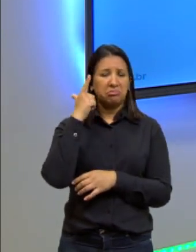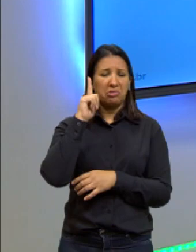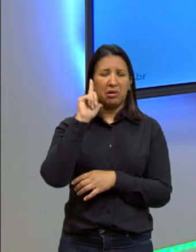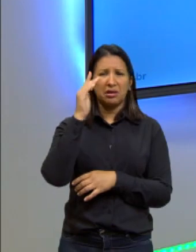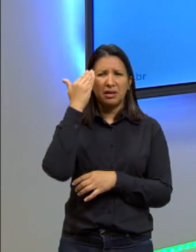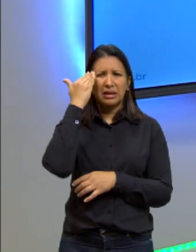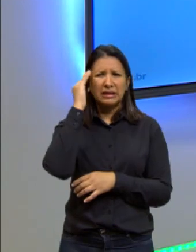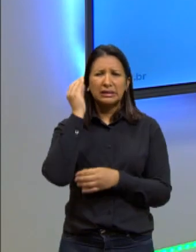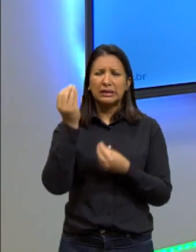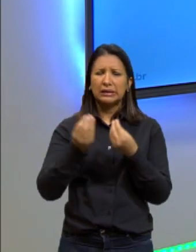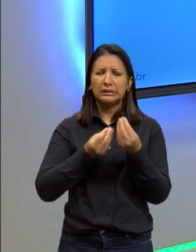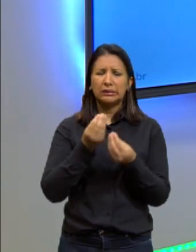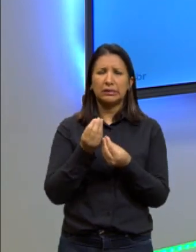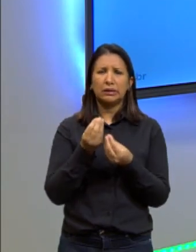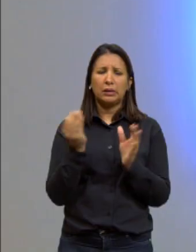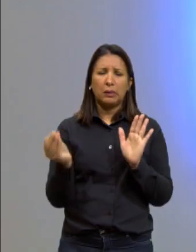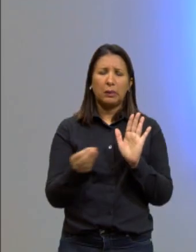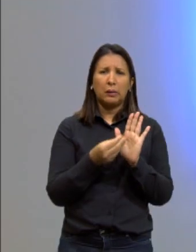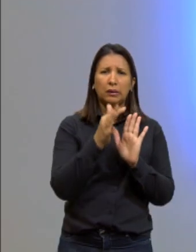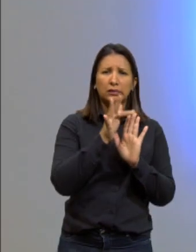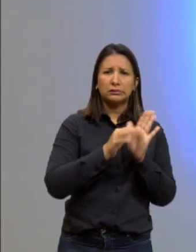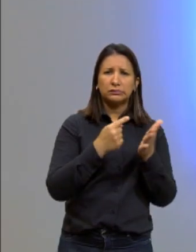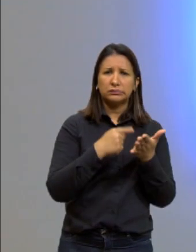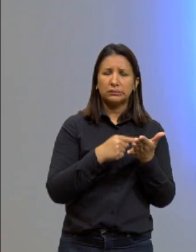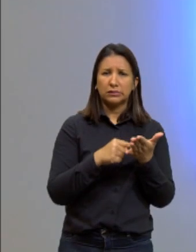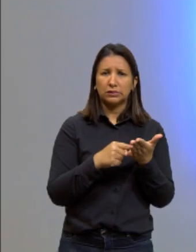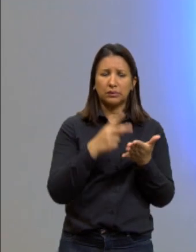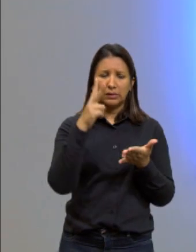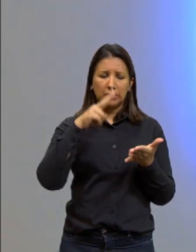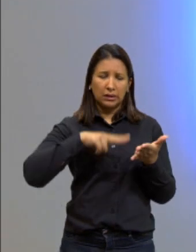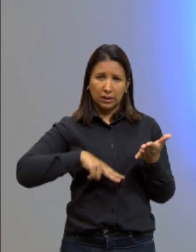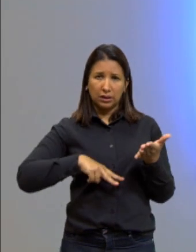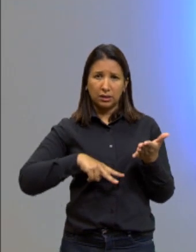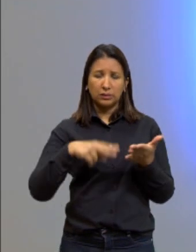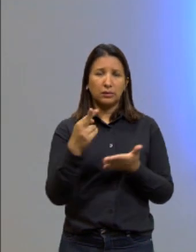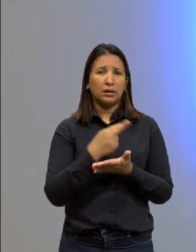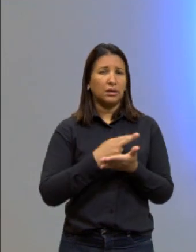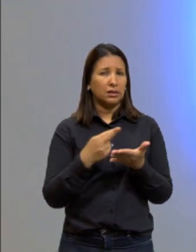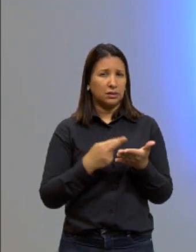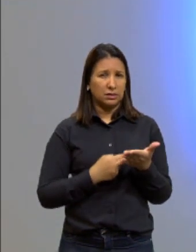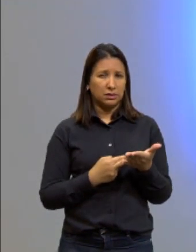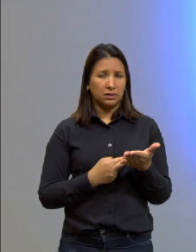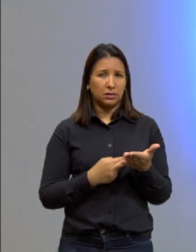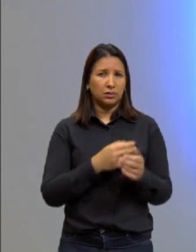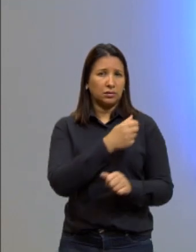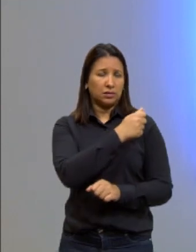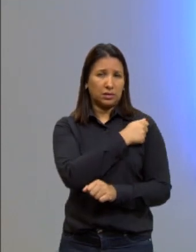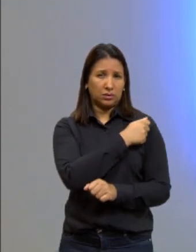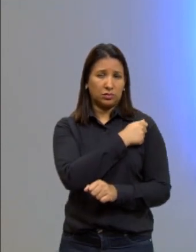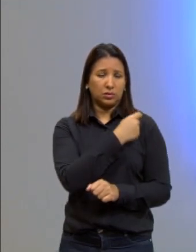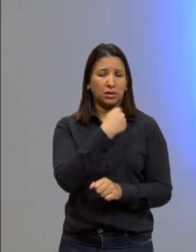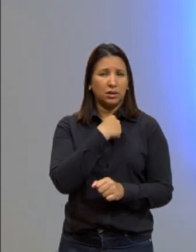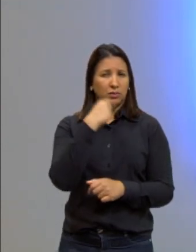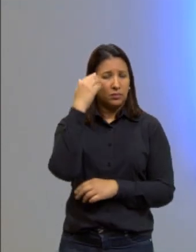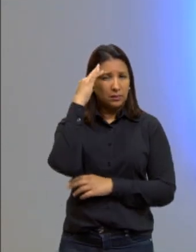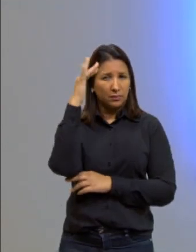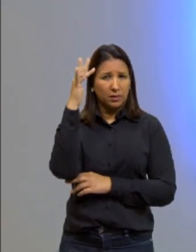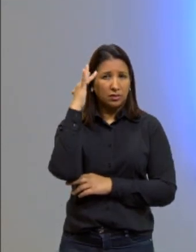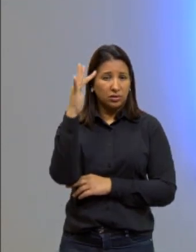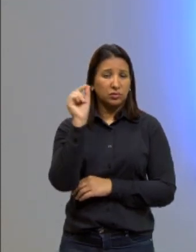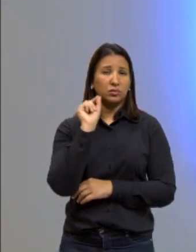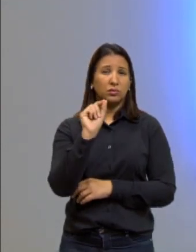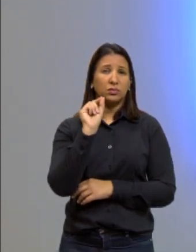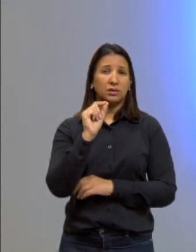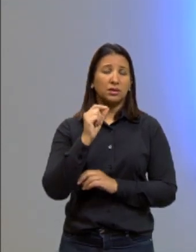entender o que ela coloca no papel. Lendo a redação dela aqui, eu imagino que ela